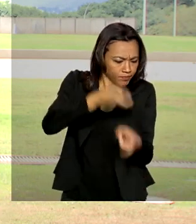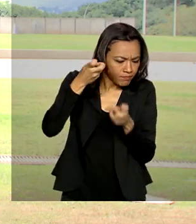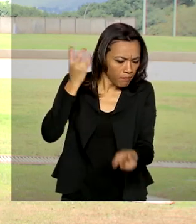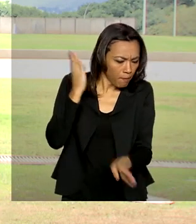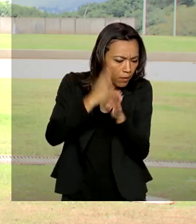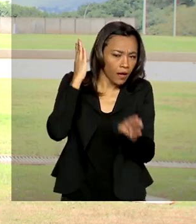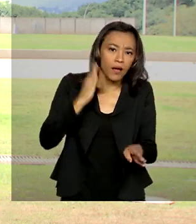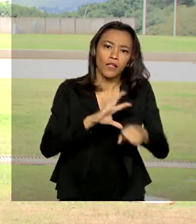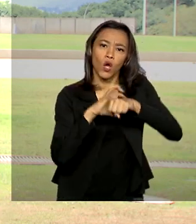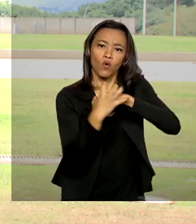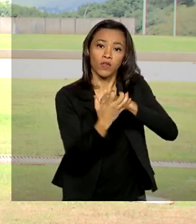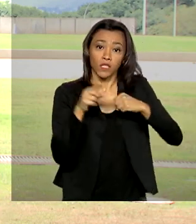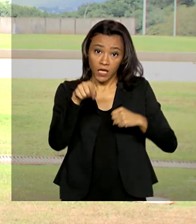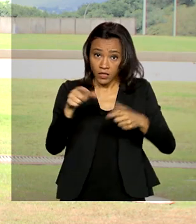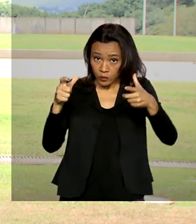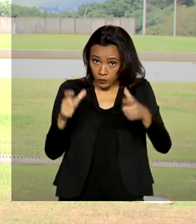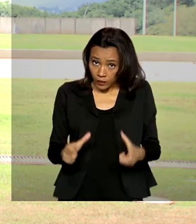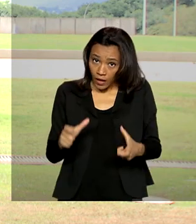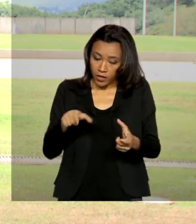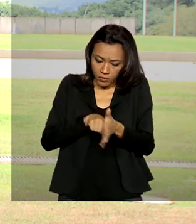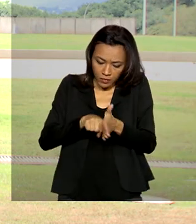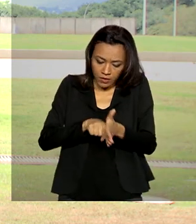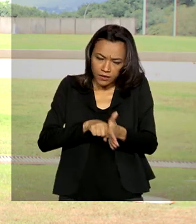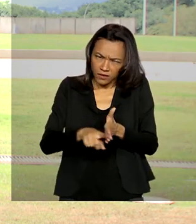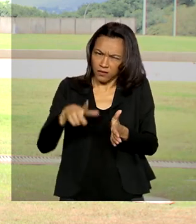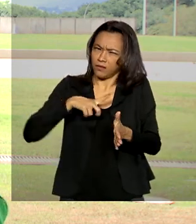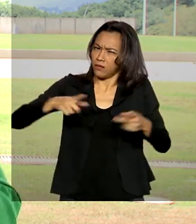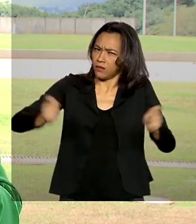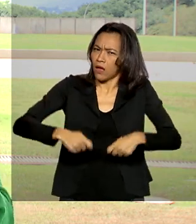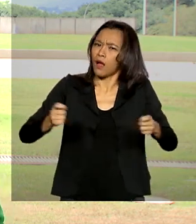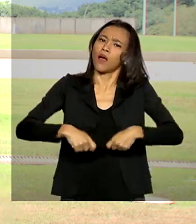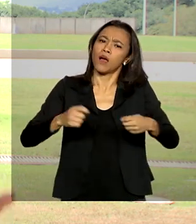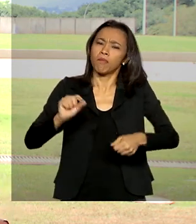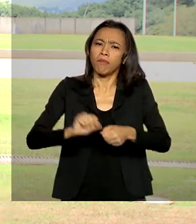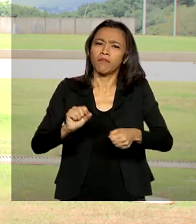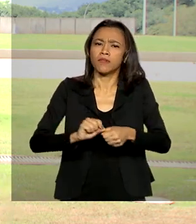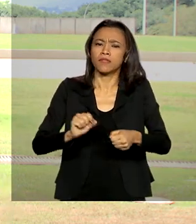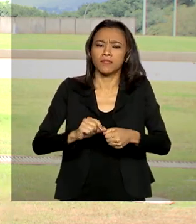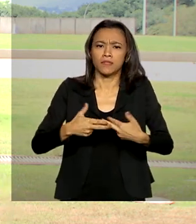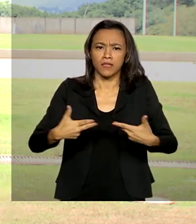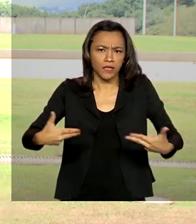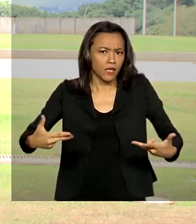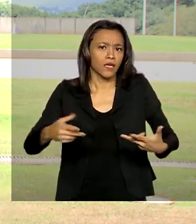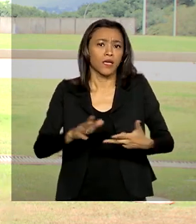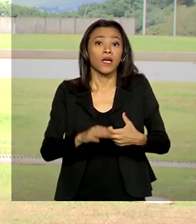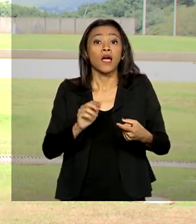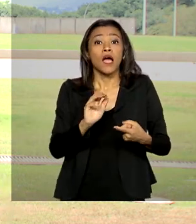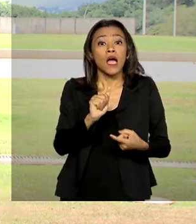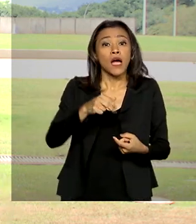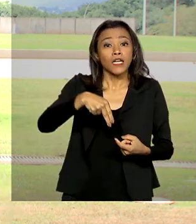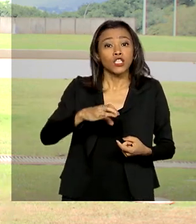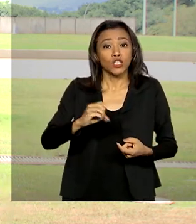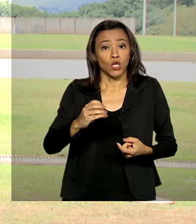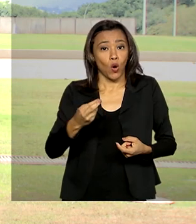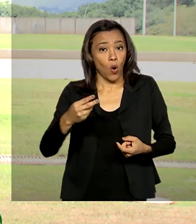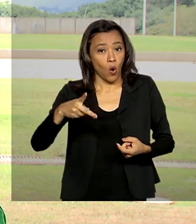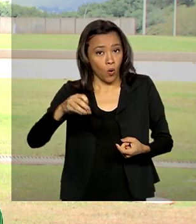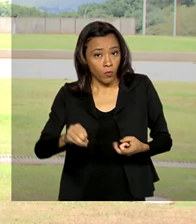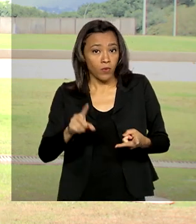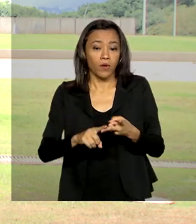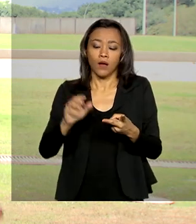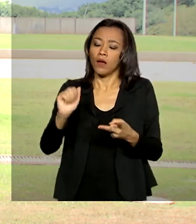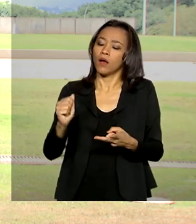Centro de Biotecnologia da Amazônia tem potencial para fornecer anticorpos e antígenos suficientes